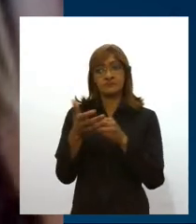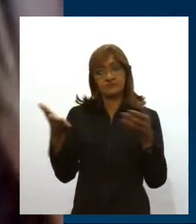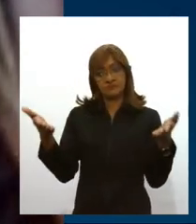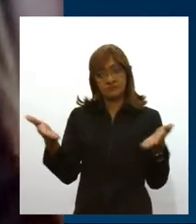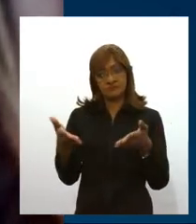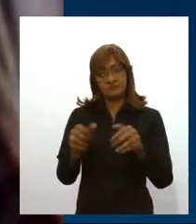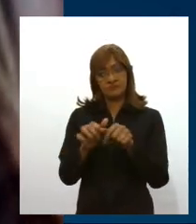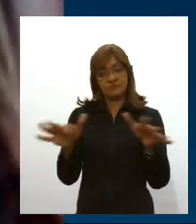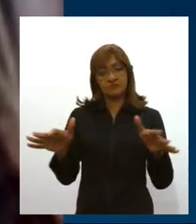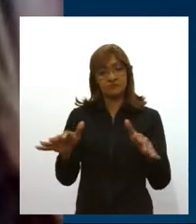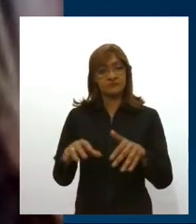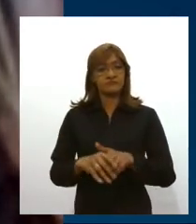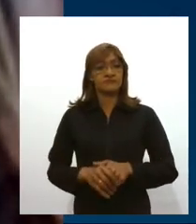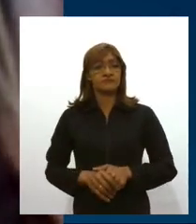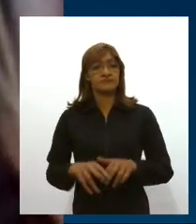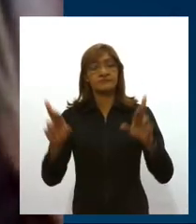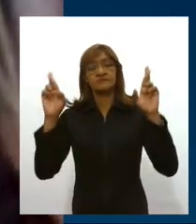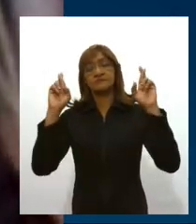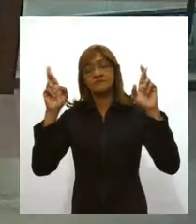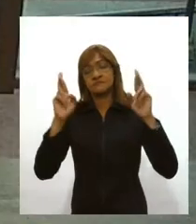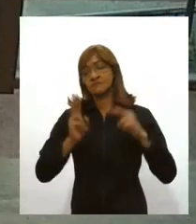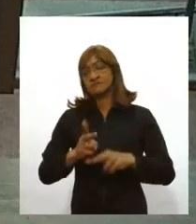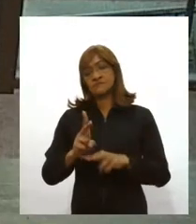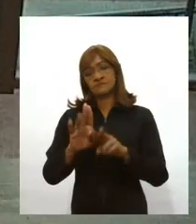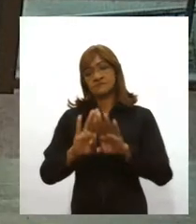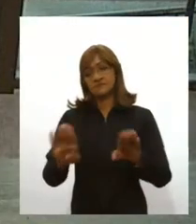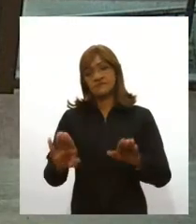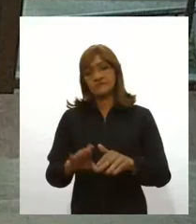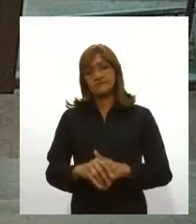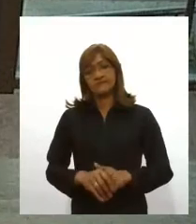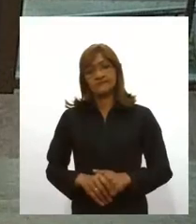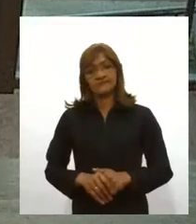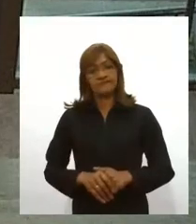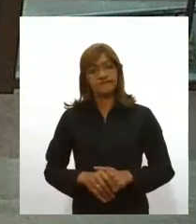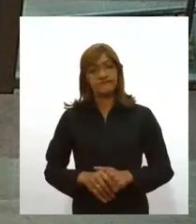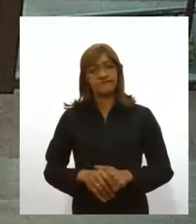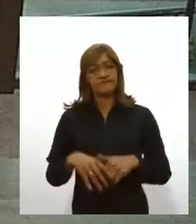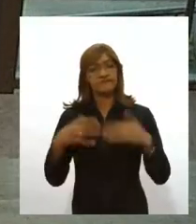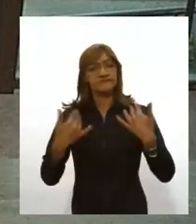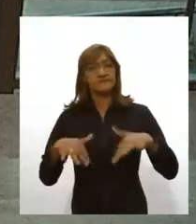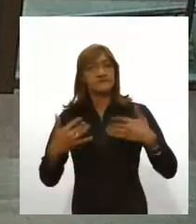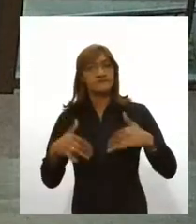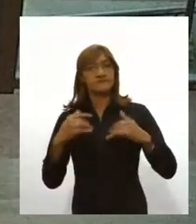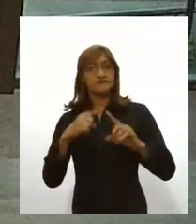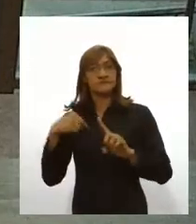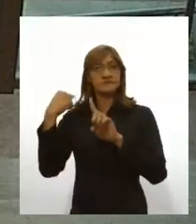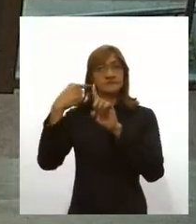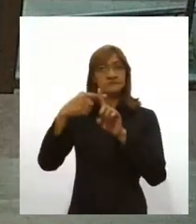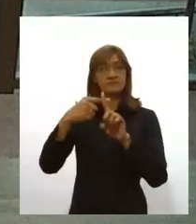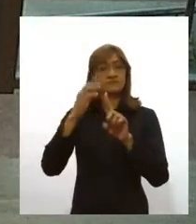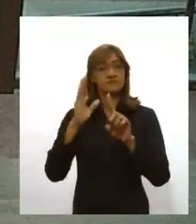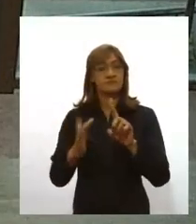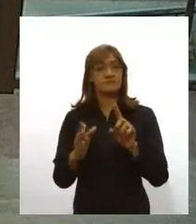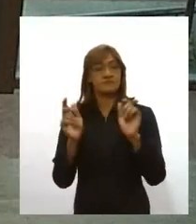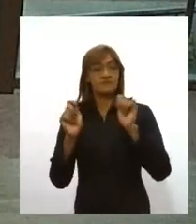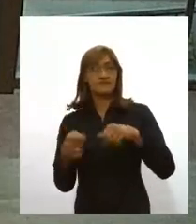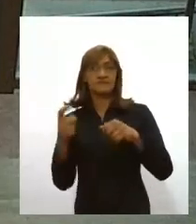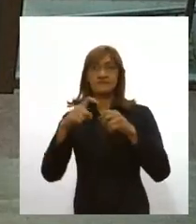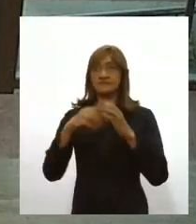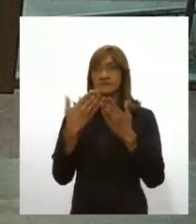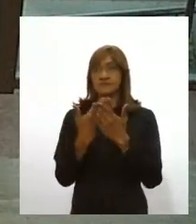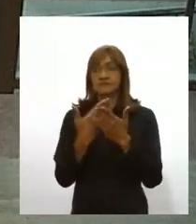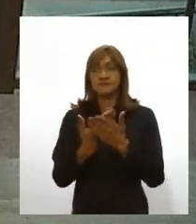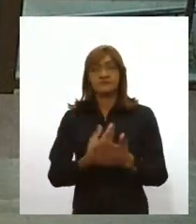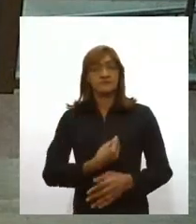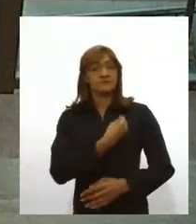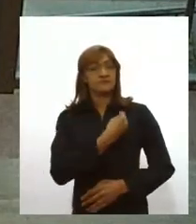a gente torce para que continue. Isso dá uma expectativa positiva em relação às aulas, por exemplo, presenciais, que